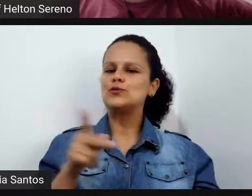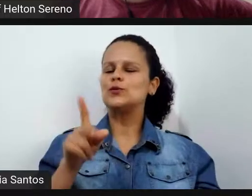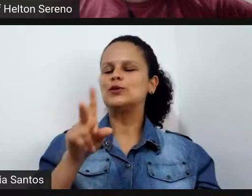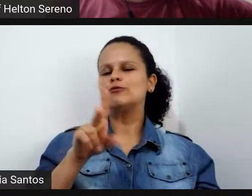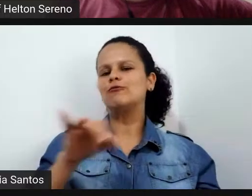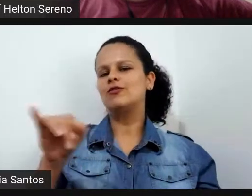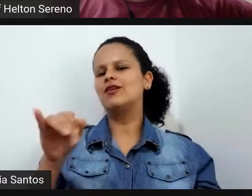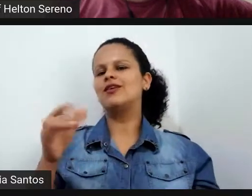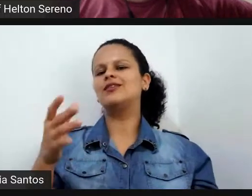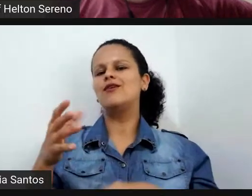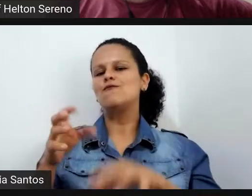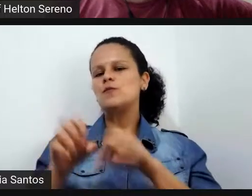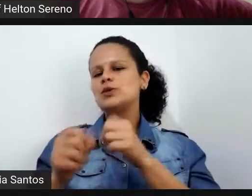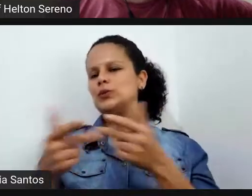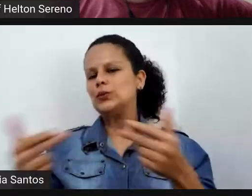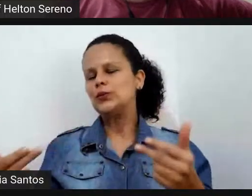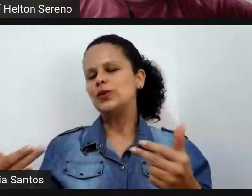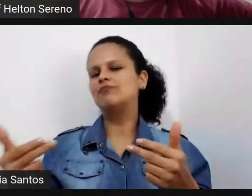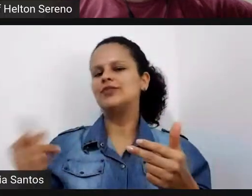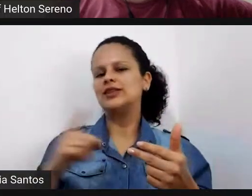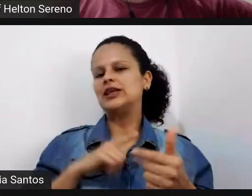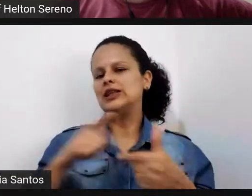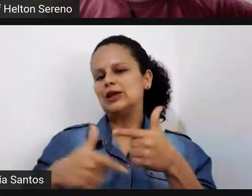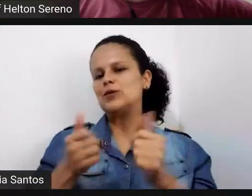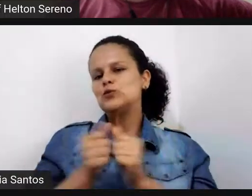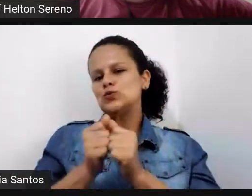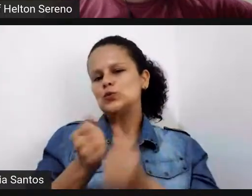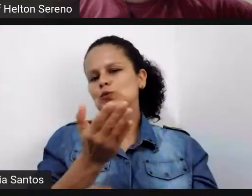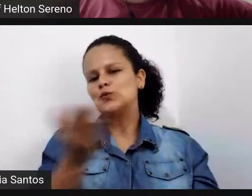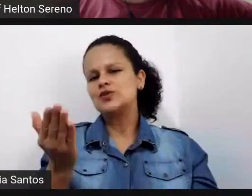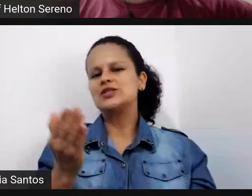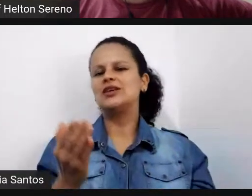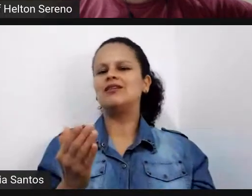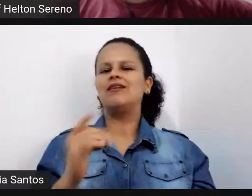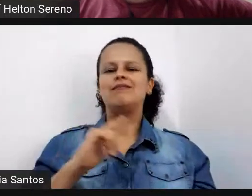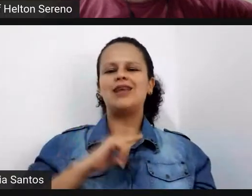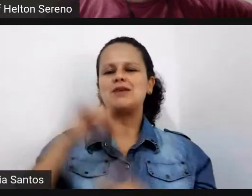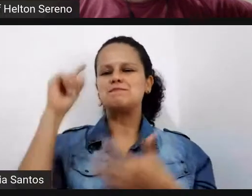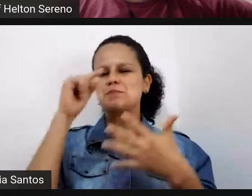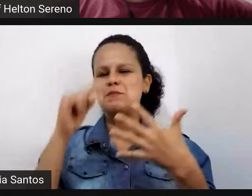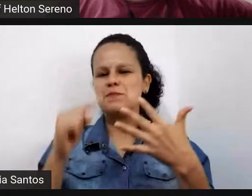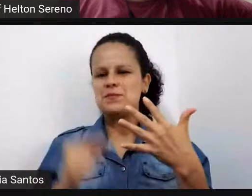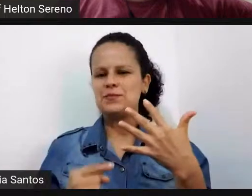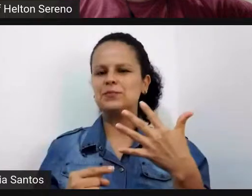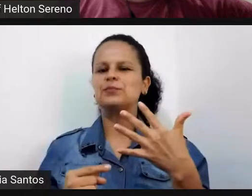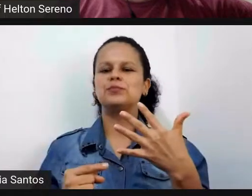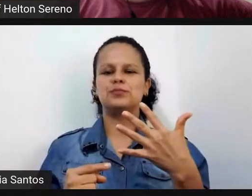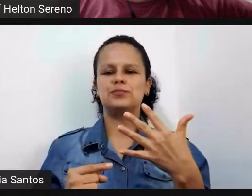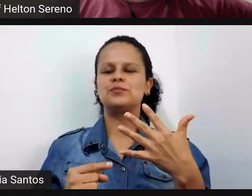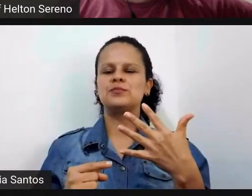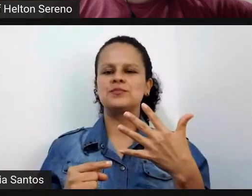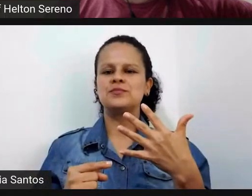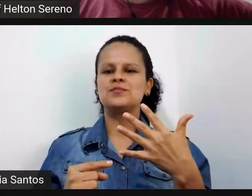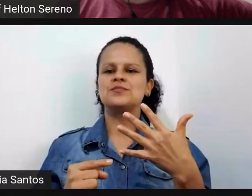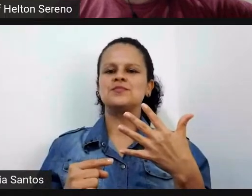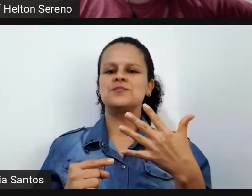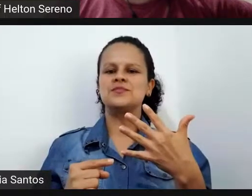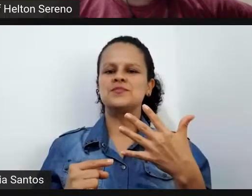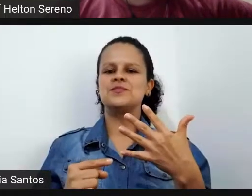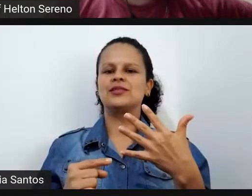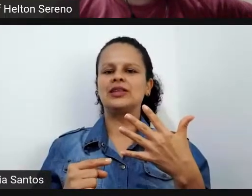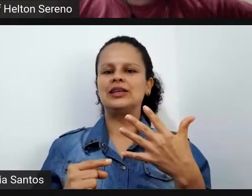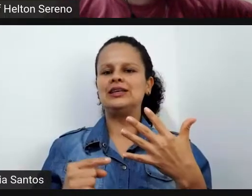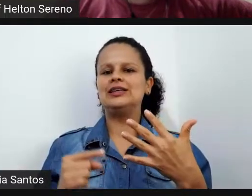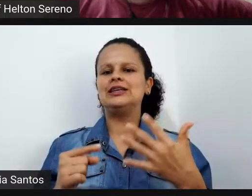falado aqui no chat né que vão trabalhar com vocês Conceição Sandro Jamile Zé tem